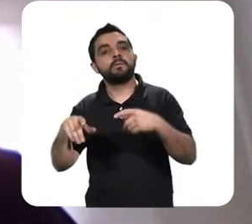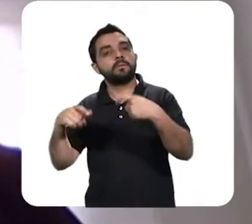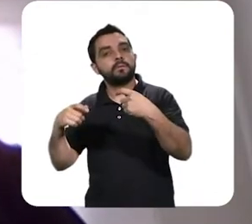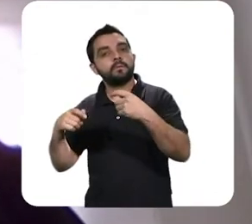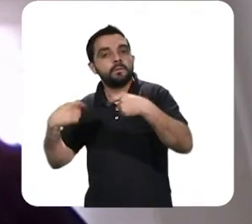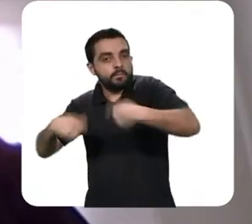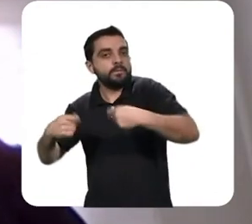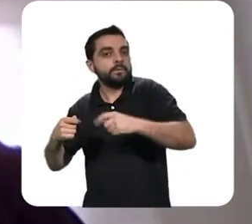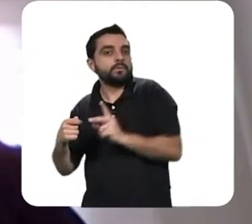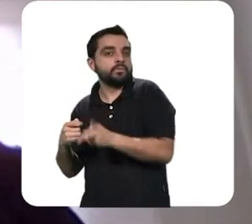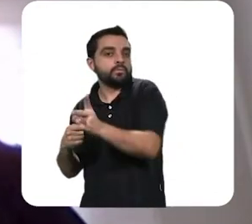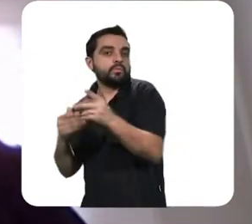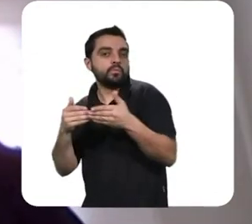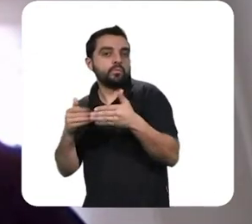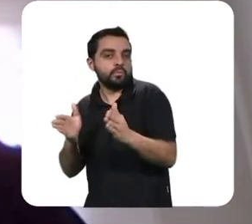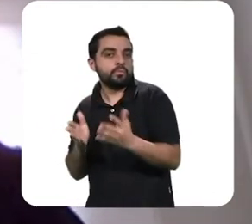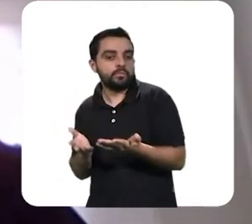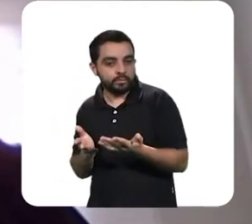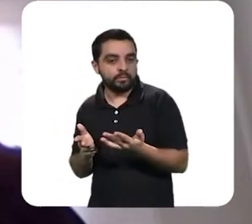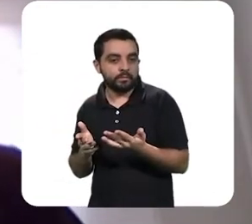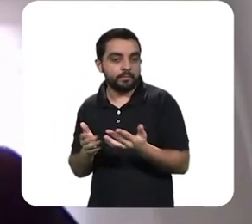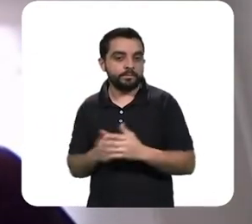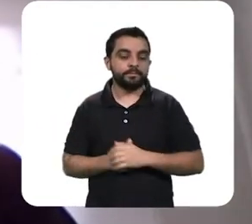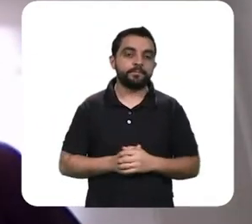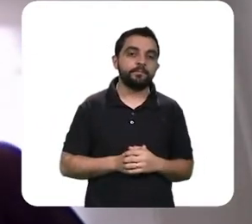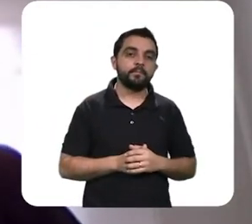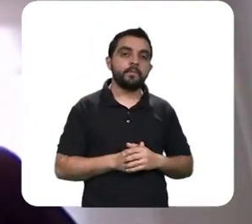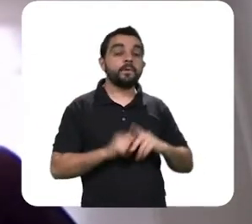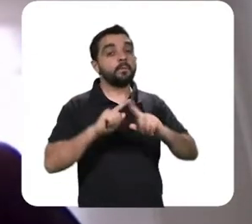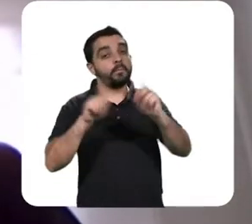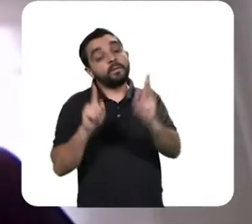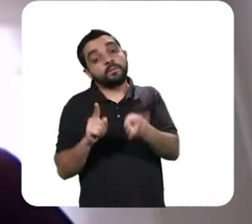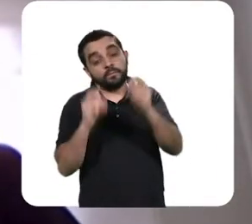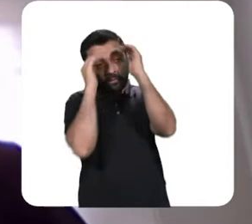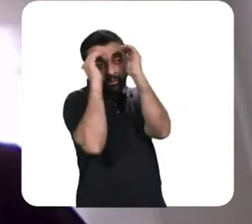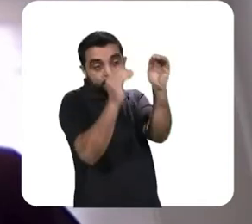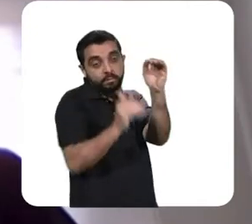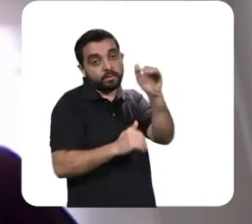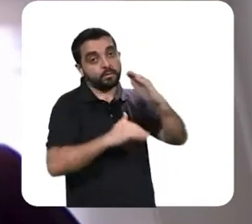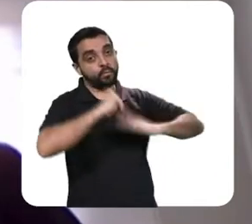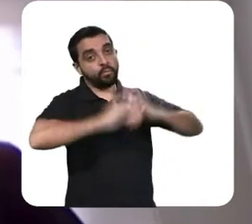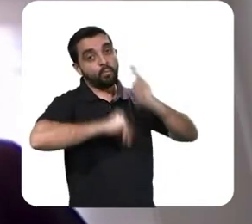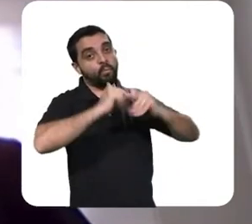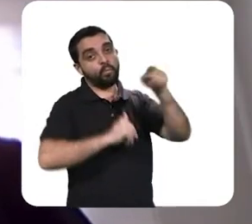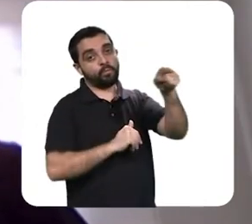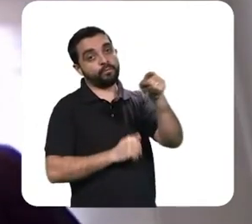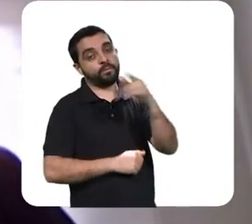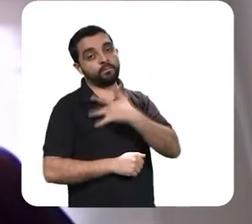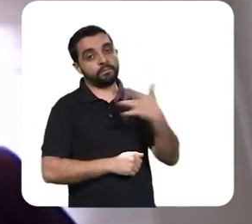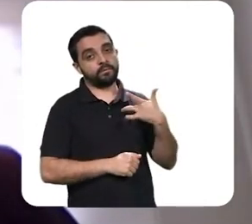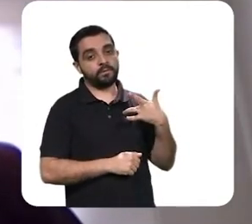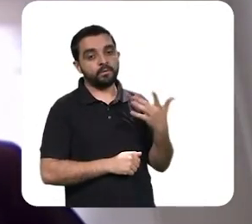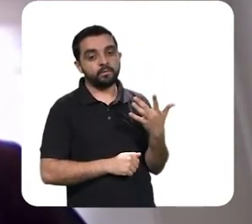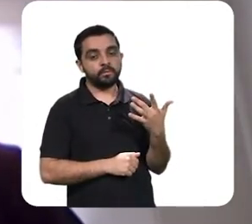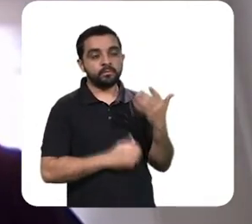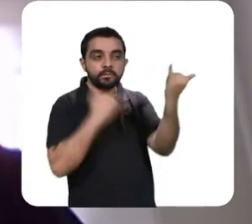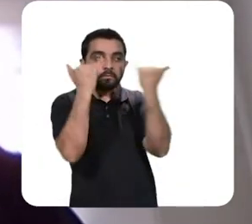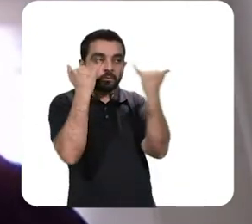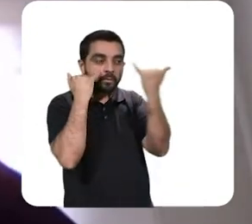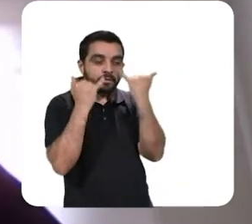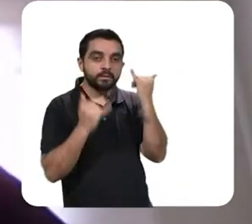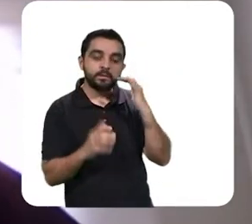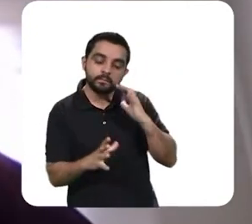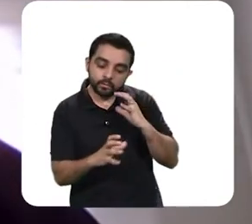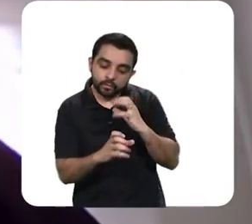está colocado pelos especialistas da área de saúde obviamente precisaria fazer um aprofundamento desses números